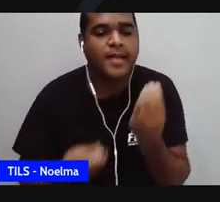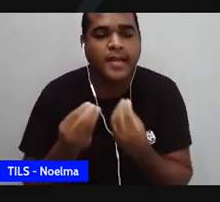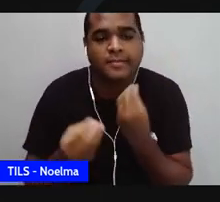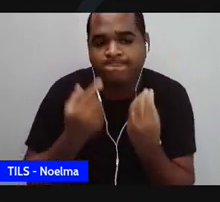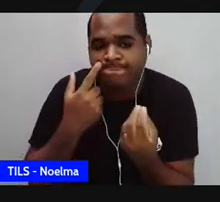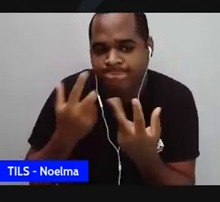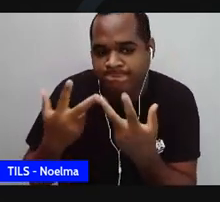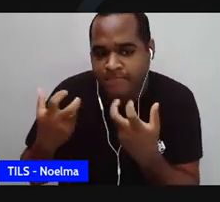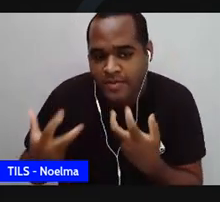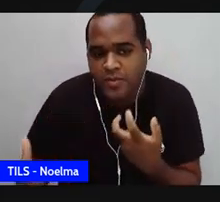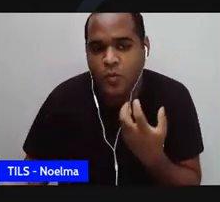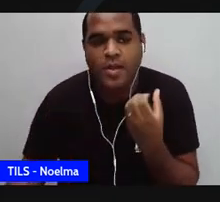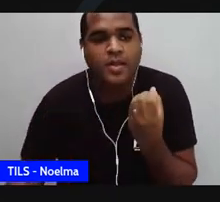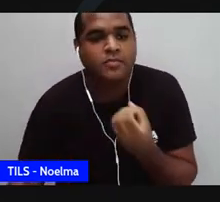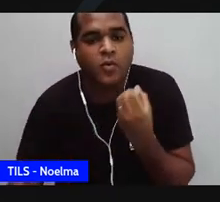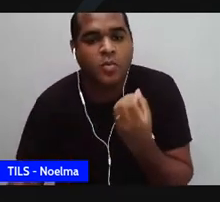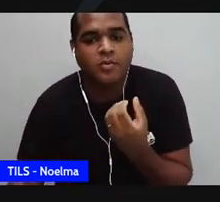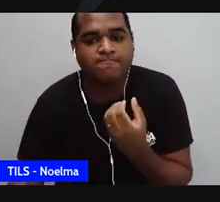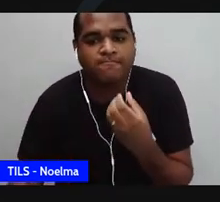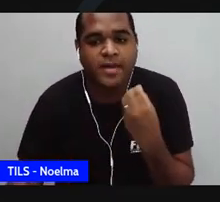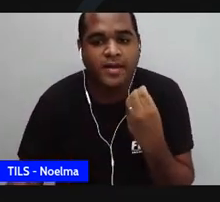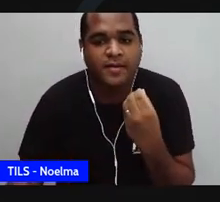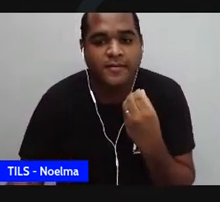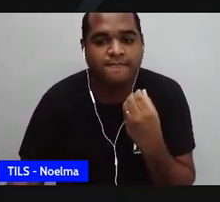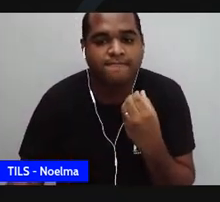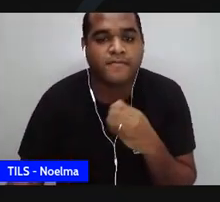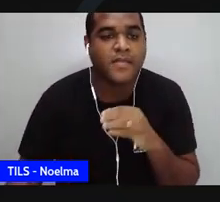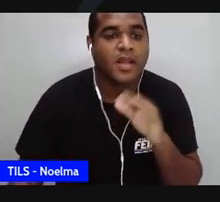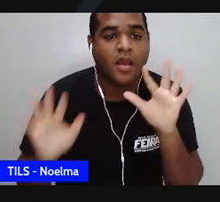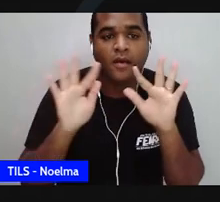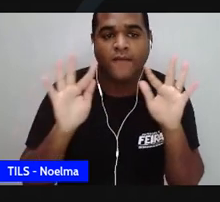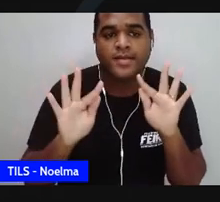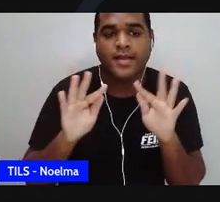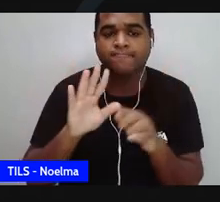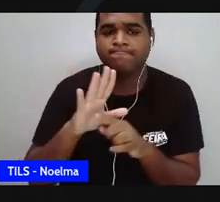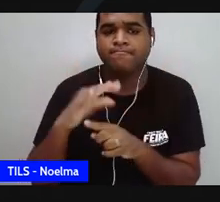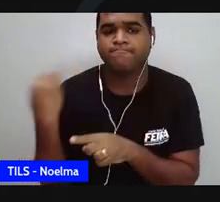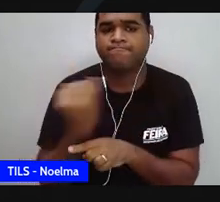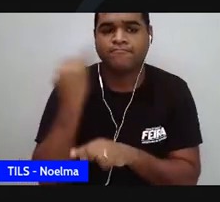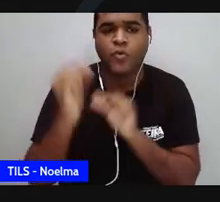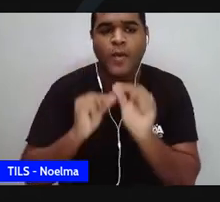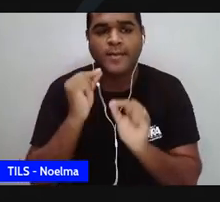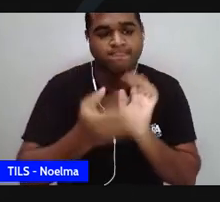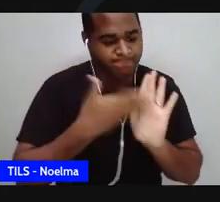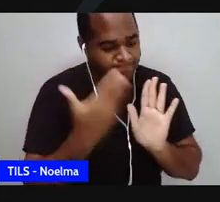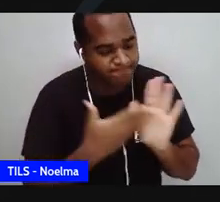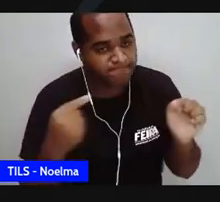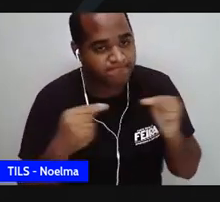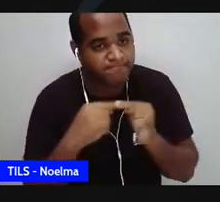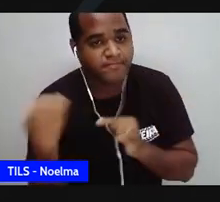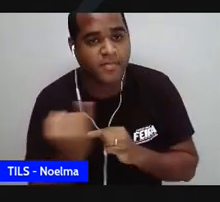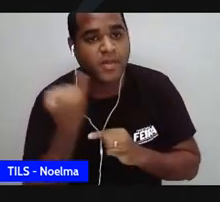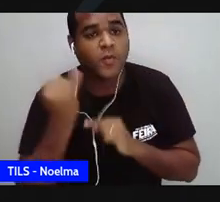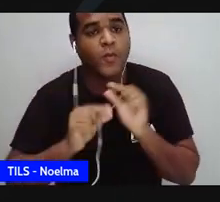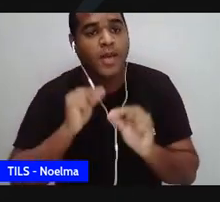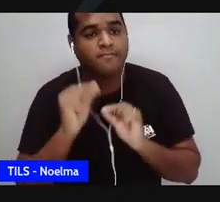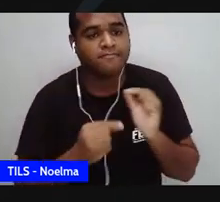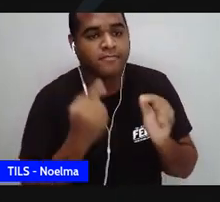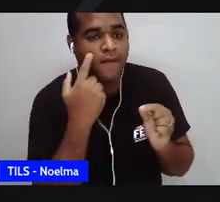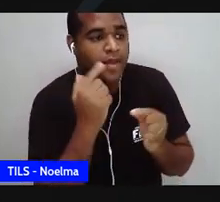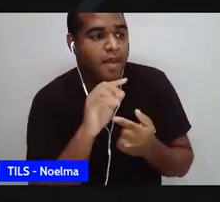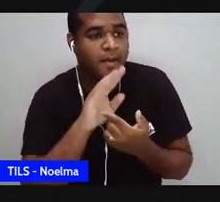tal felicidade, né? Um outro livro super importante dela é Diário de Bitita.